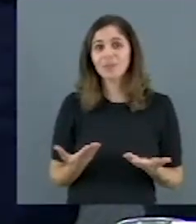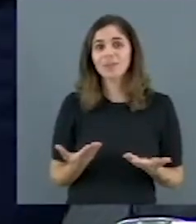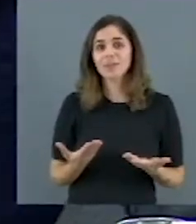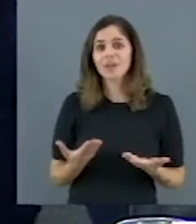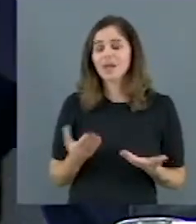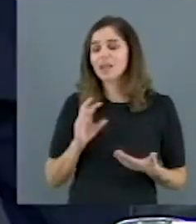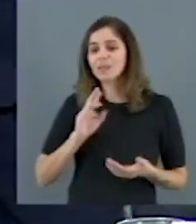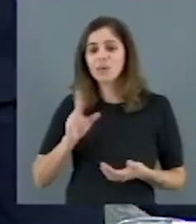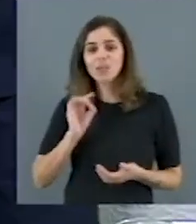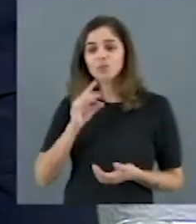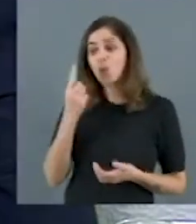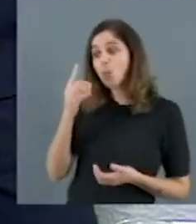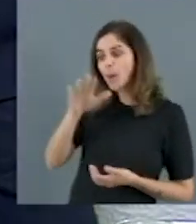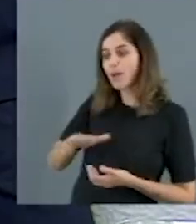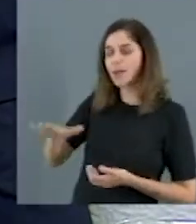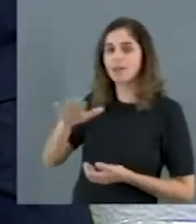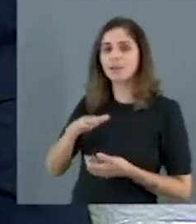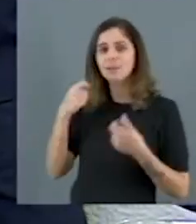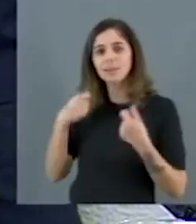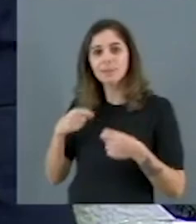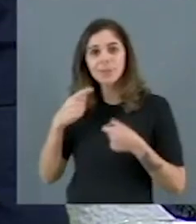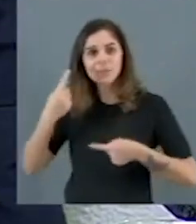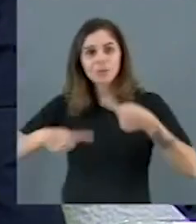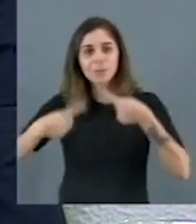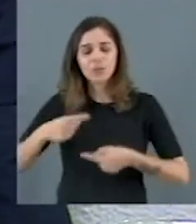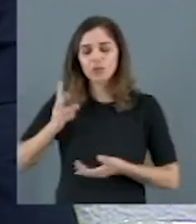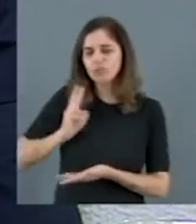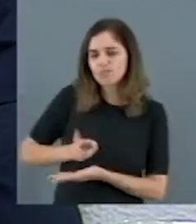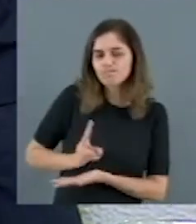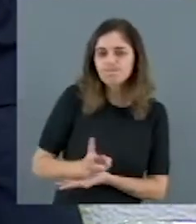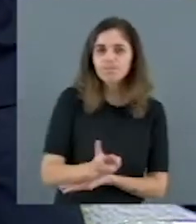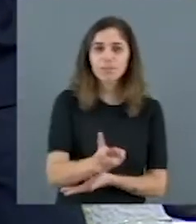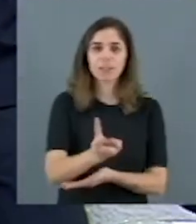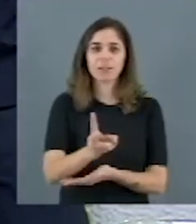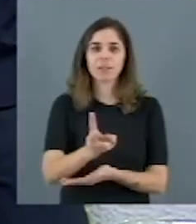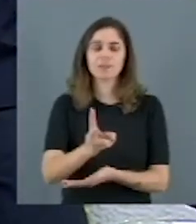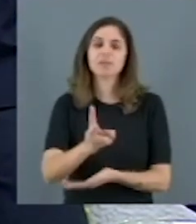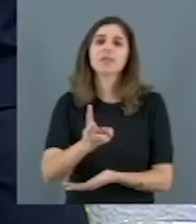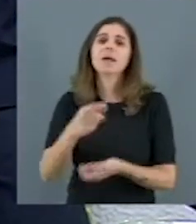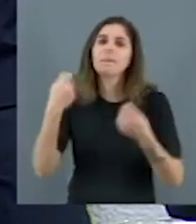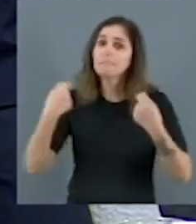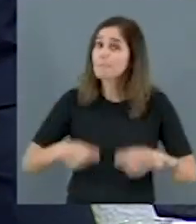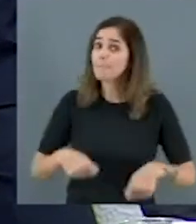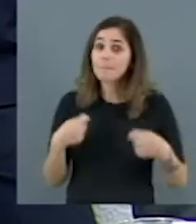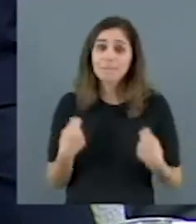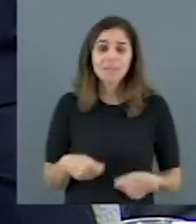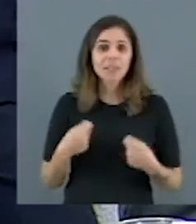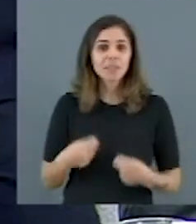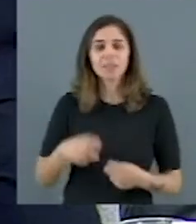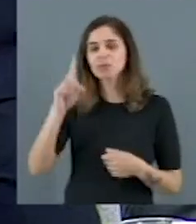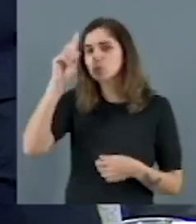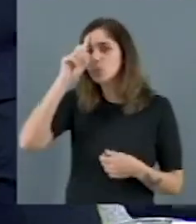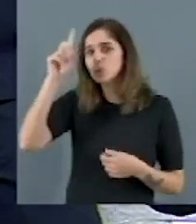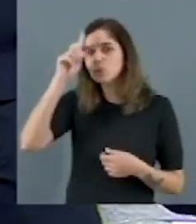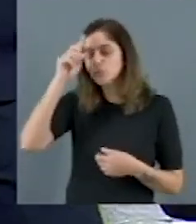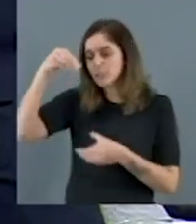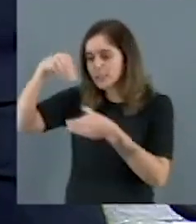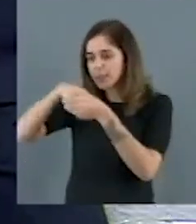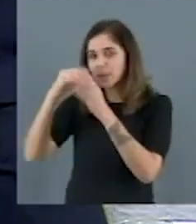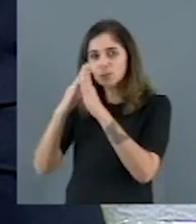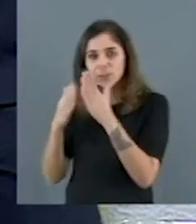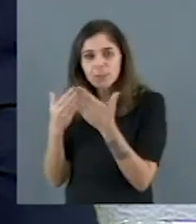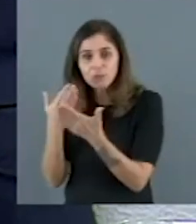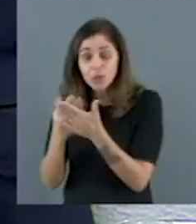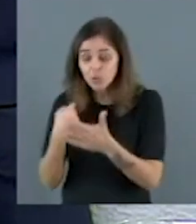pontual. Nós precisamos de uma política perene. Nós precisamos estar no cotidiano das escolas brasileiras. Nós